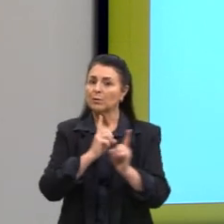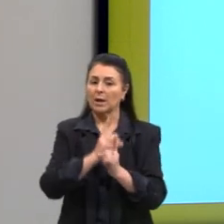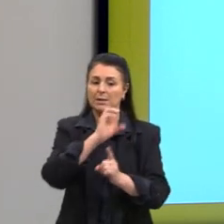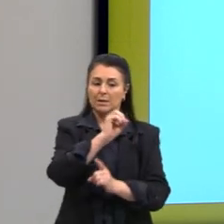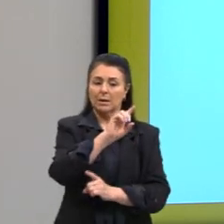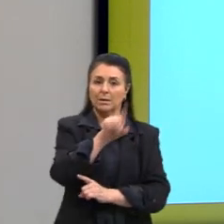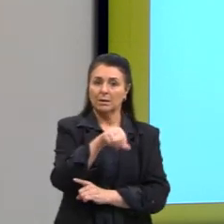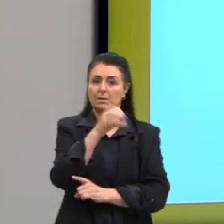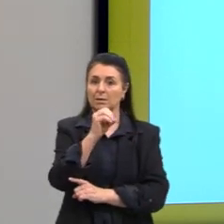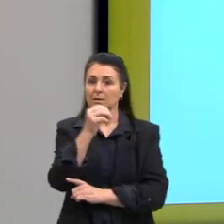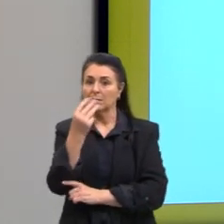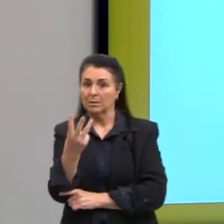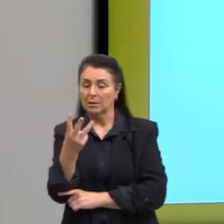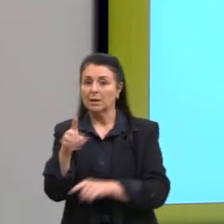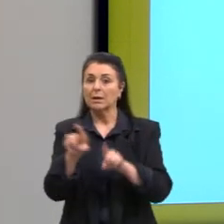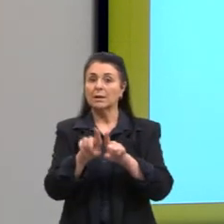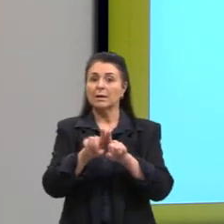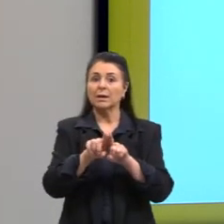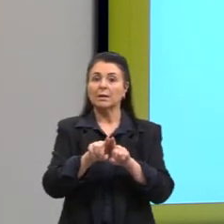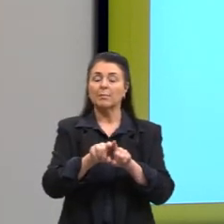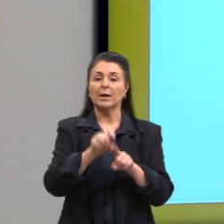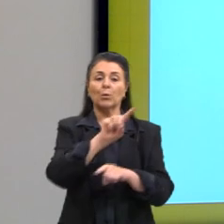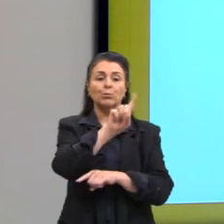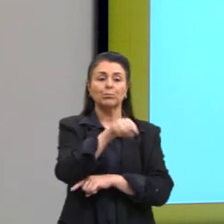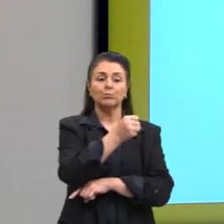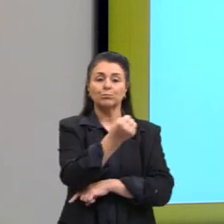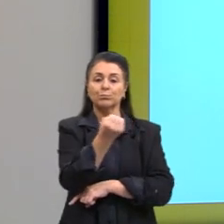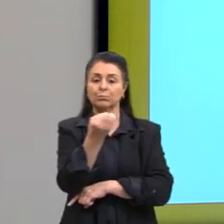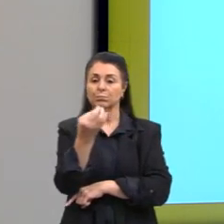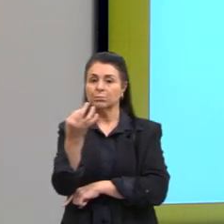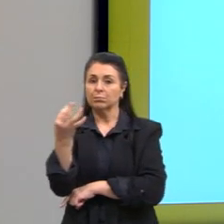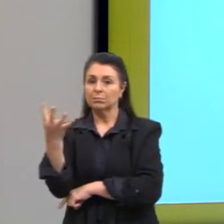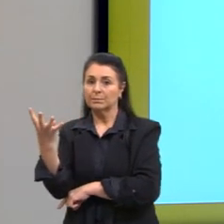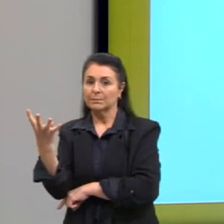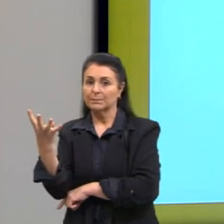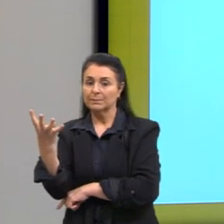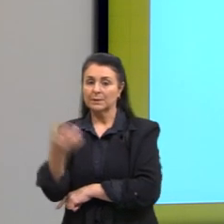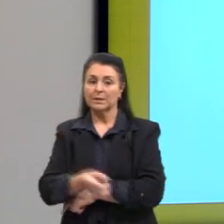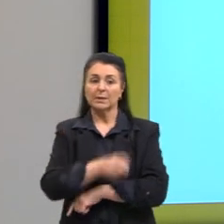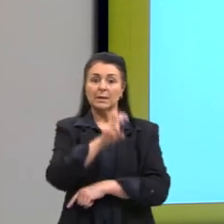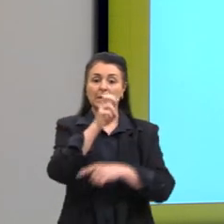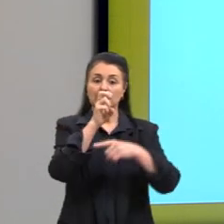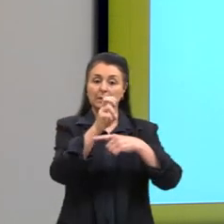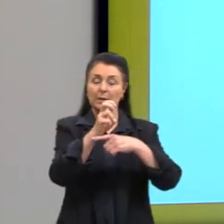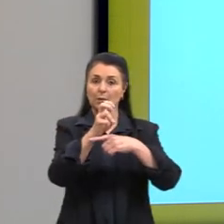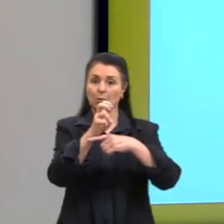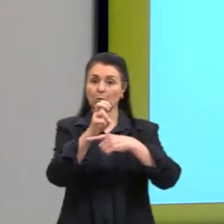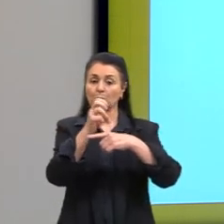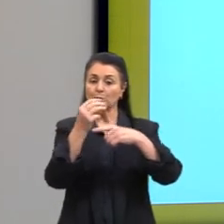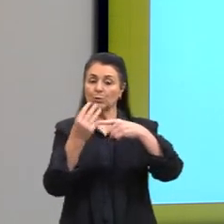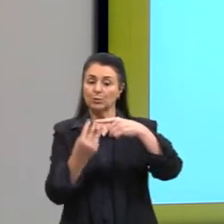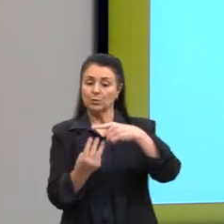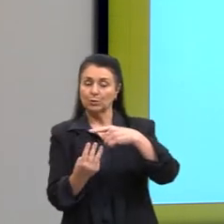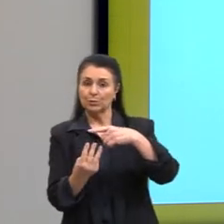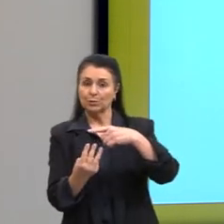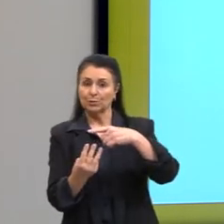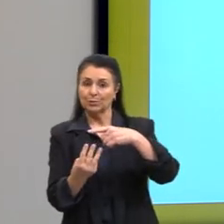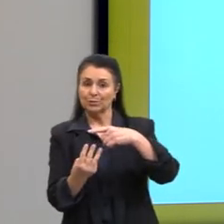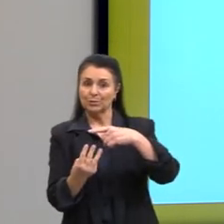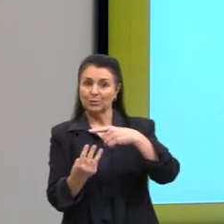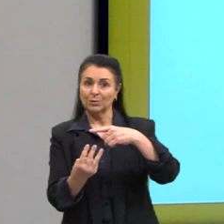E também as dízimas periódicas. Aqui nós temos um exemplo de 5 dividido por 3, que vai dar 1